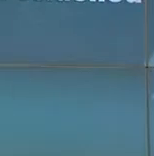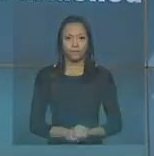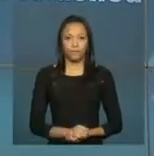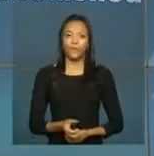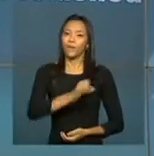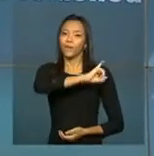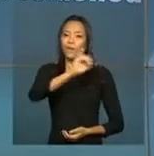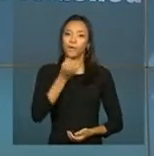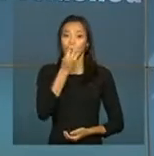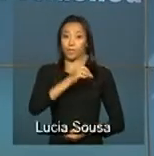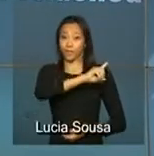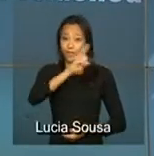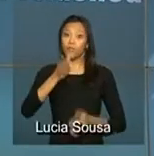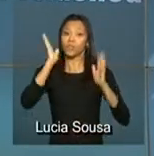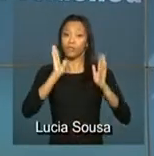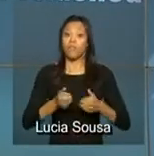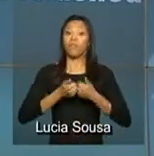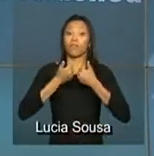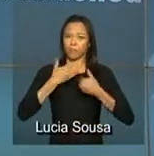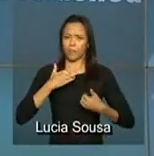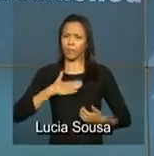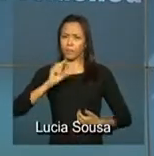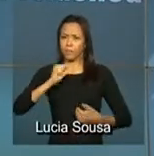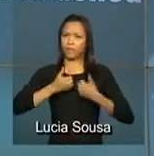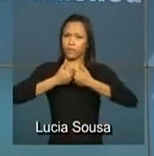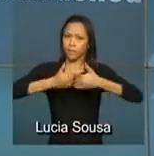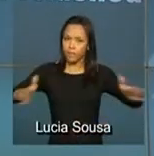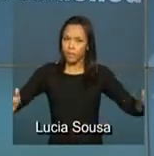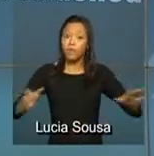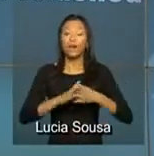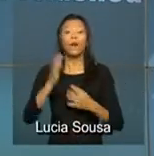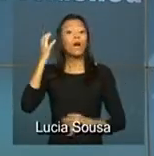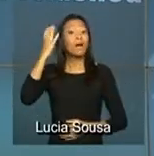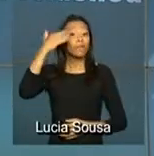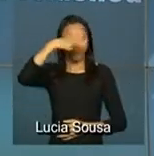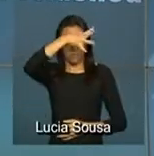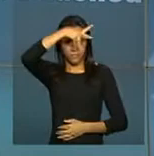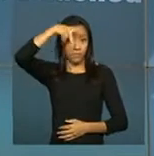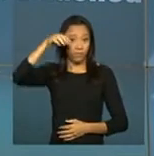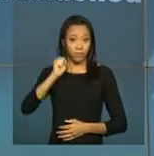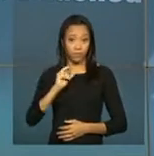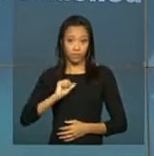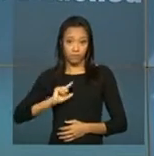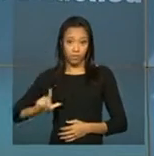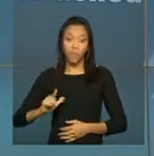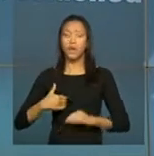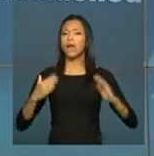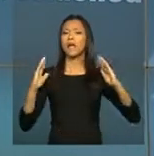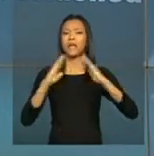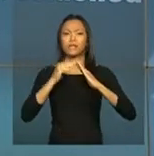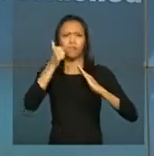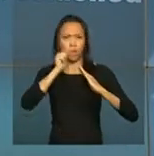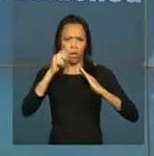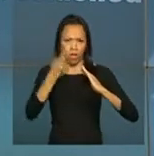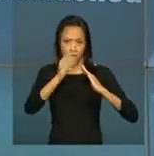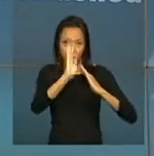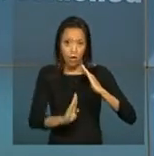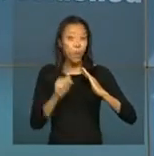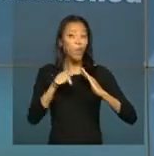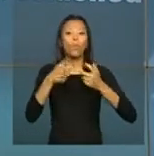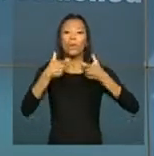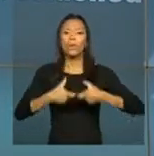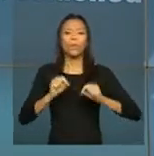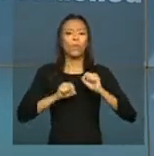Olá, bom dia. Será inaugurada logo mais em Campo Grande, Mato Grosso do Sul, a Casa da Mulher Brasileira. O local vai